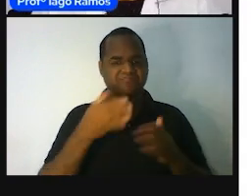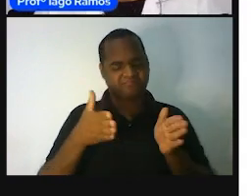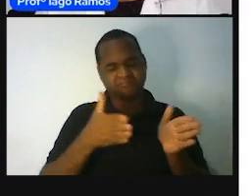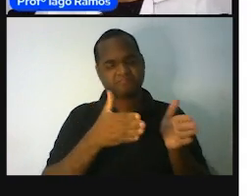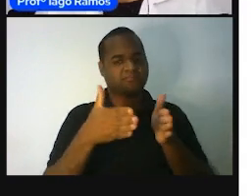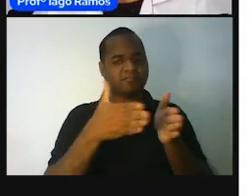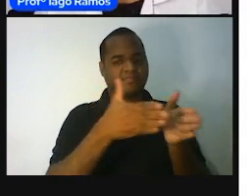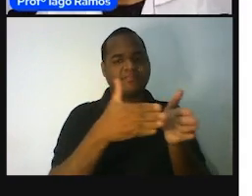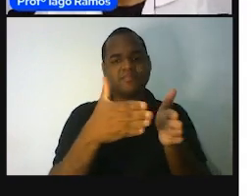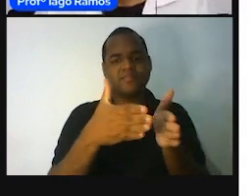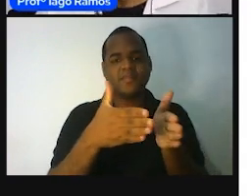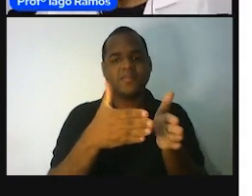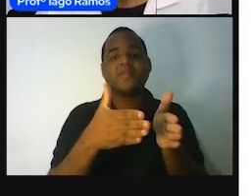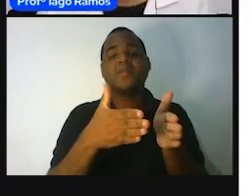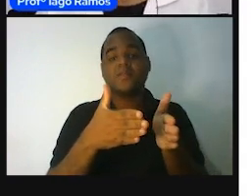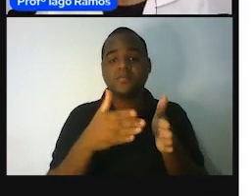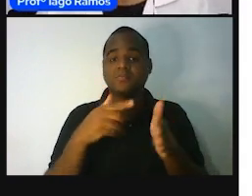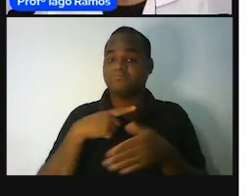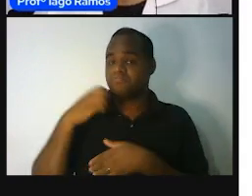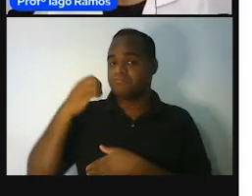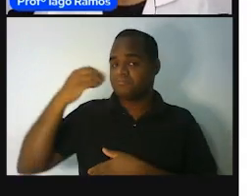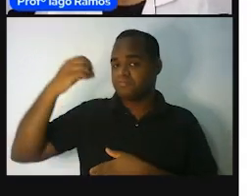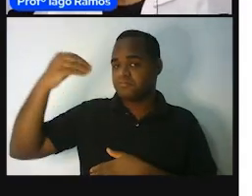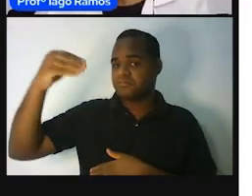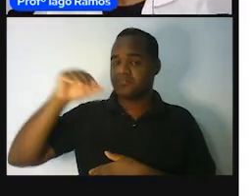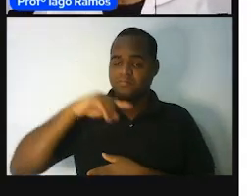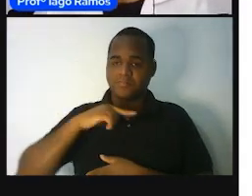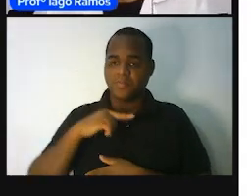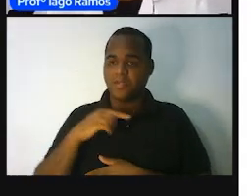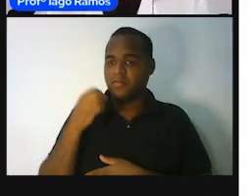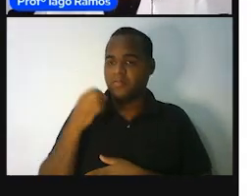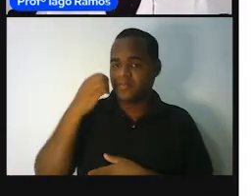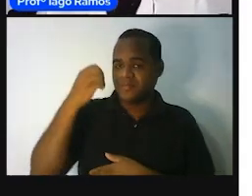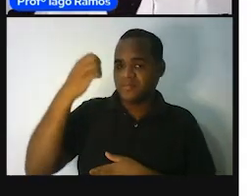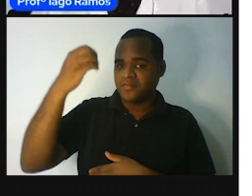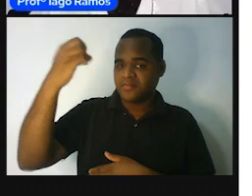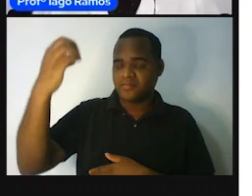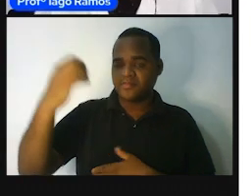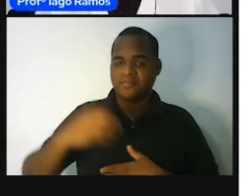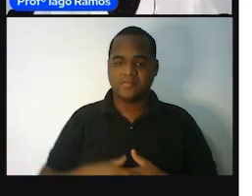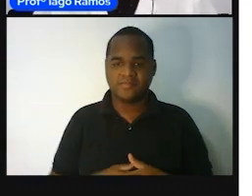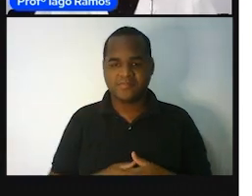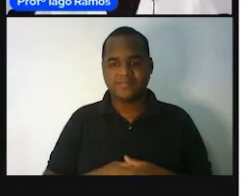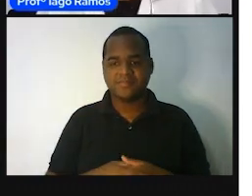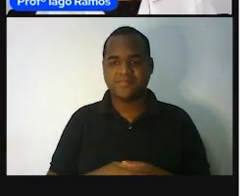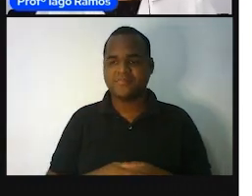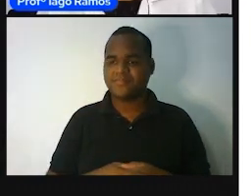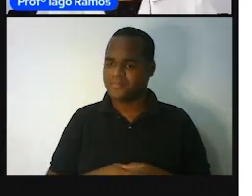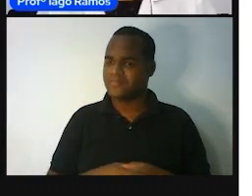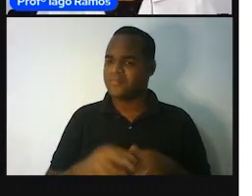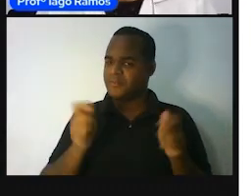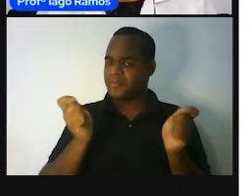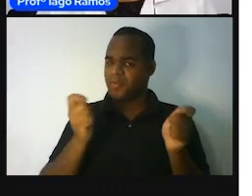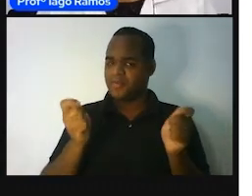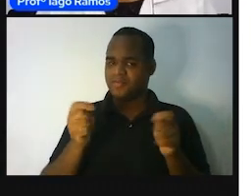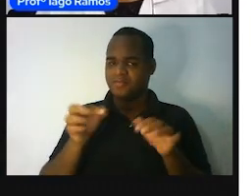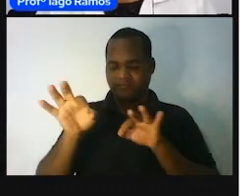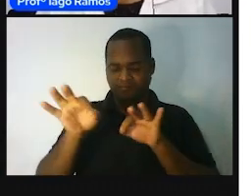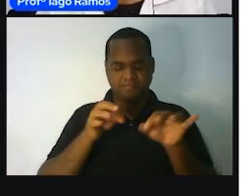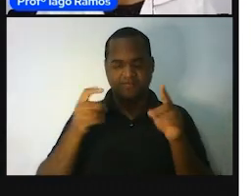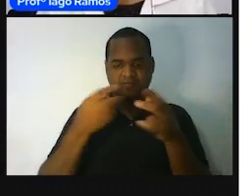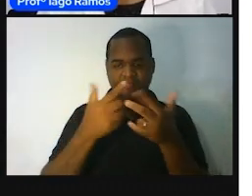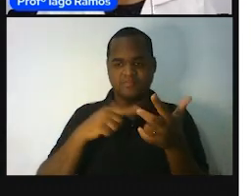estrada, né, a gente faz uma viagem, pega aí uma vista de estrada. Qual é a forma mais adequada para abrir